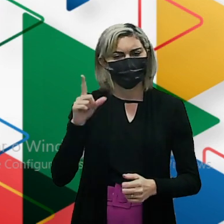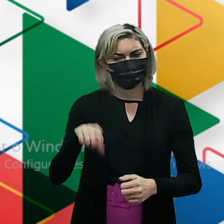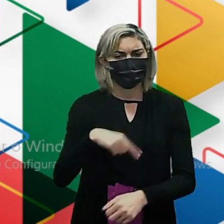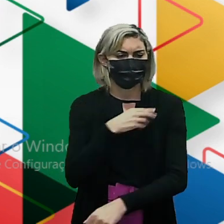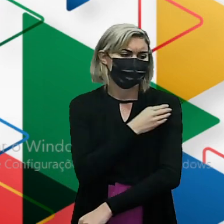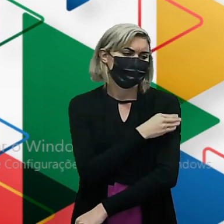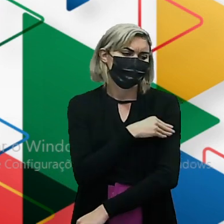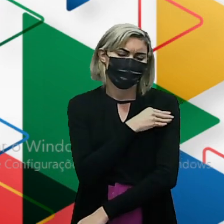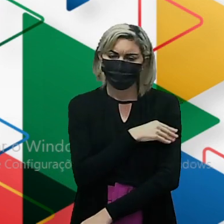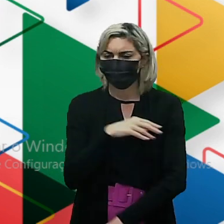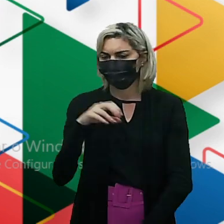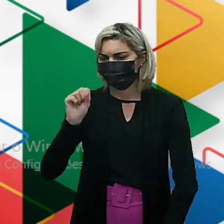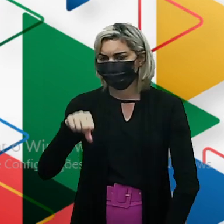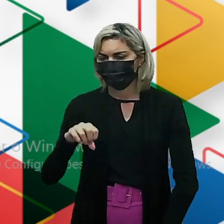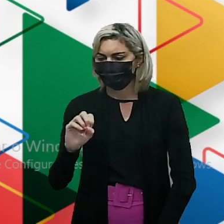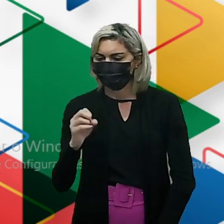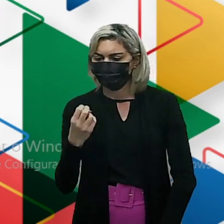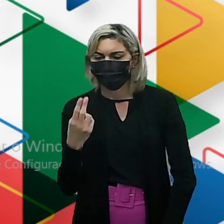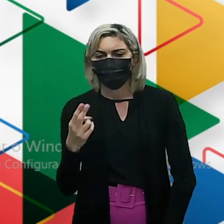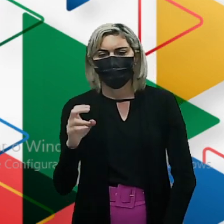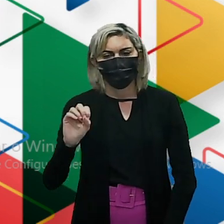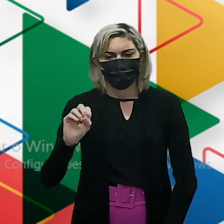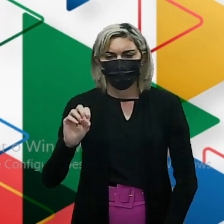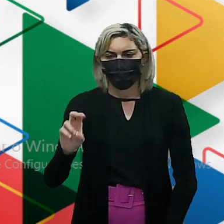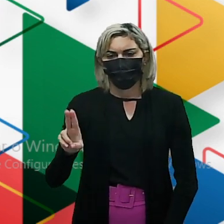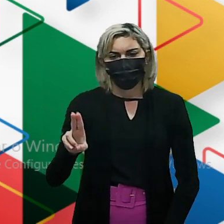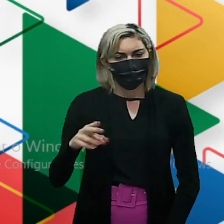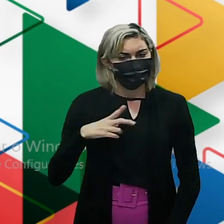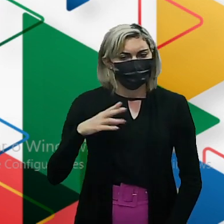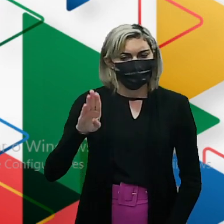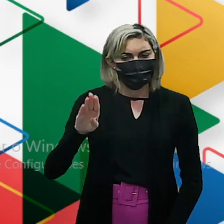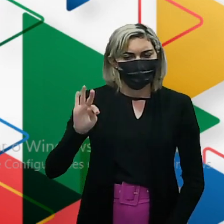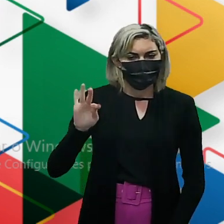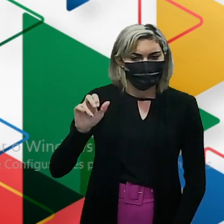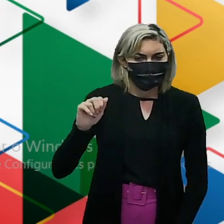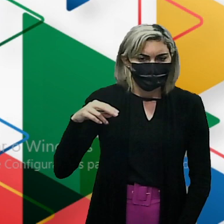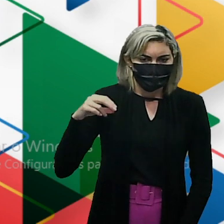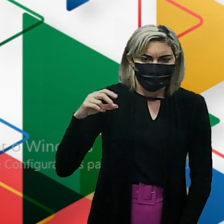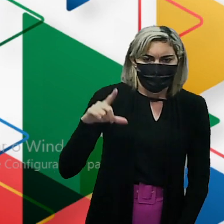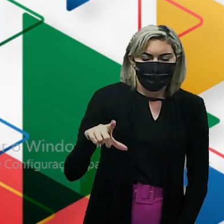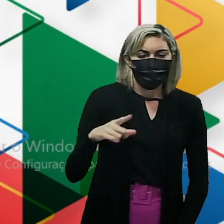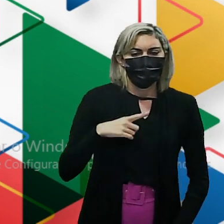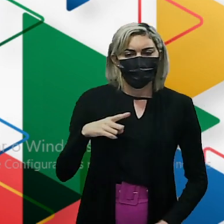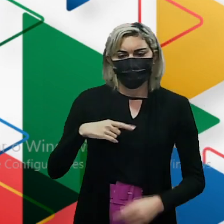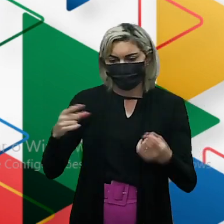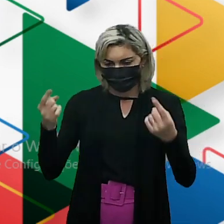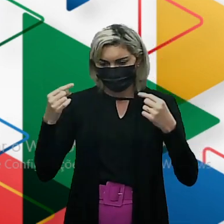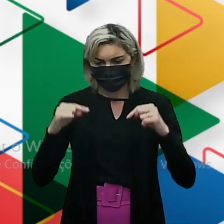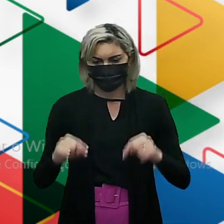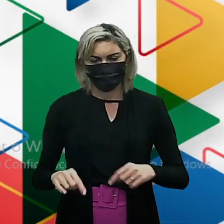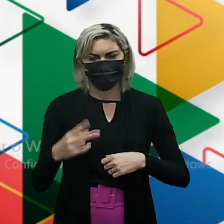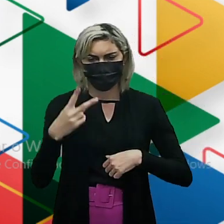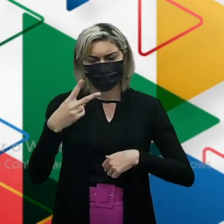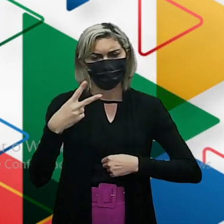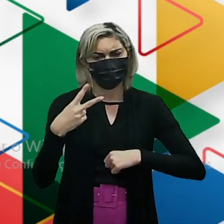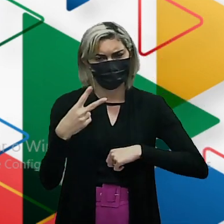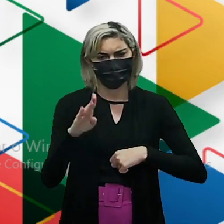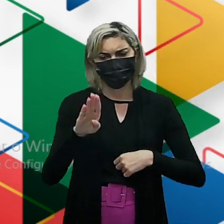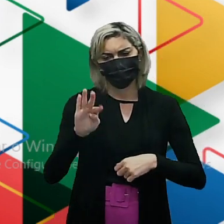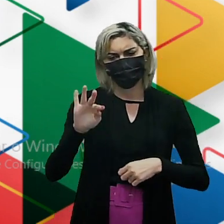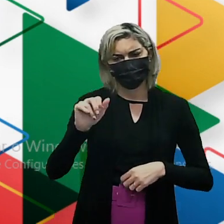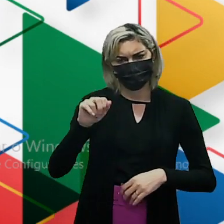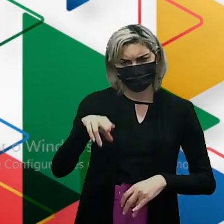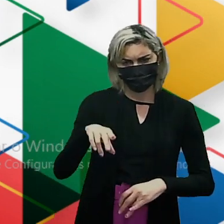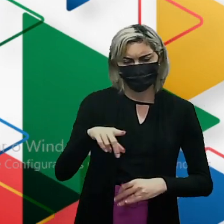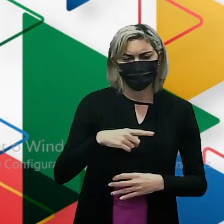álcool? Sim OU Ele seria o butanol Mas observe Que ali embaixo Está chamando Dois-butanol Por